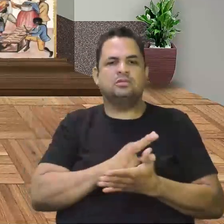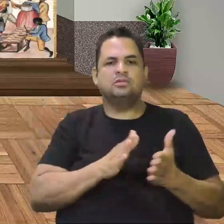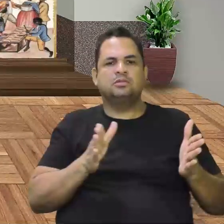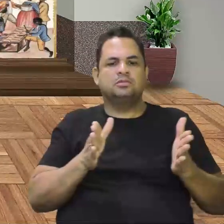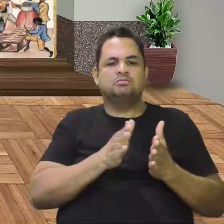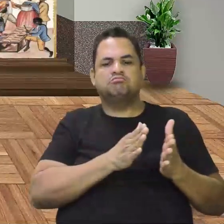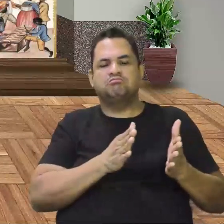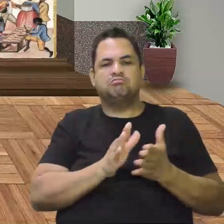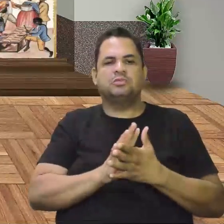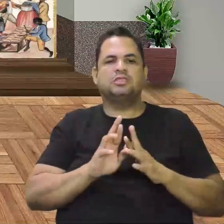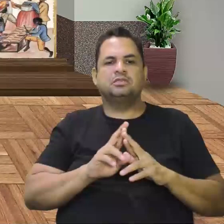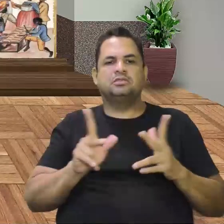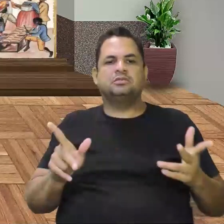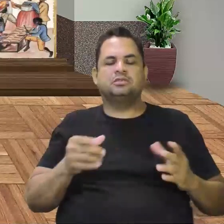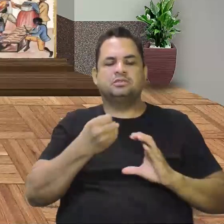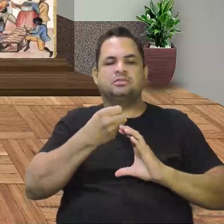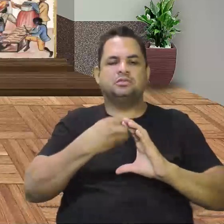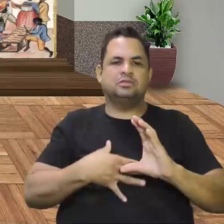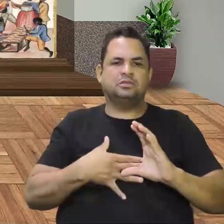características um pouco diferentes.